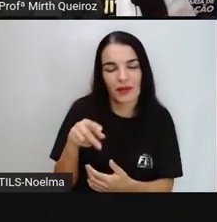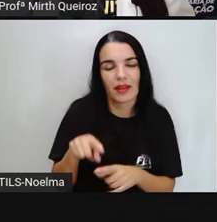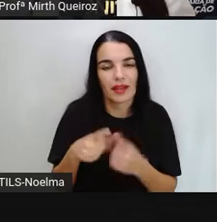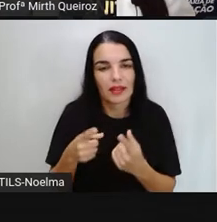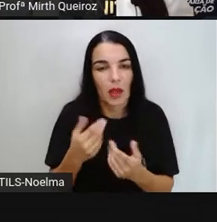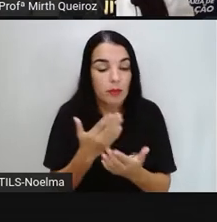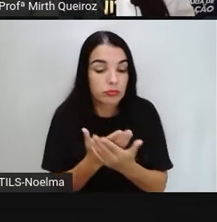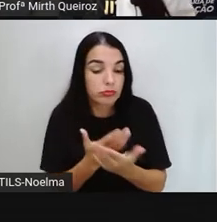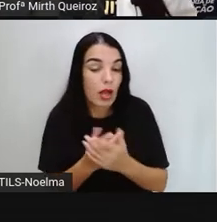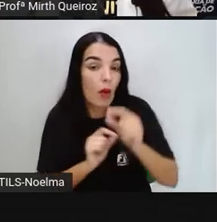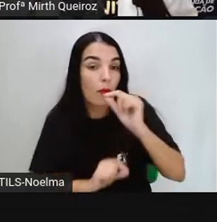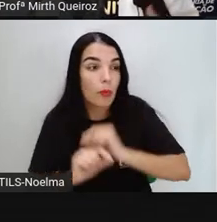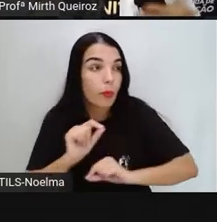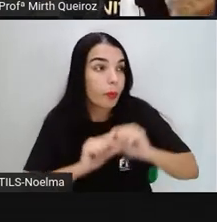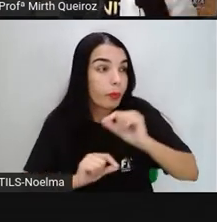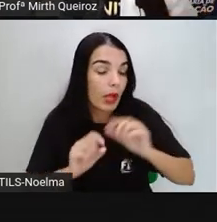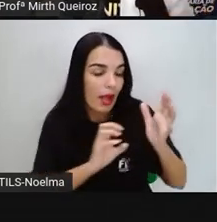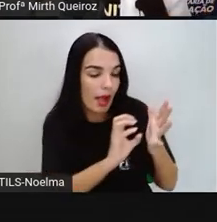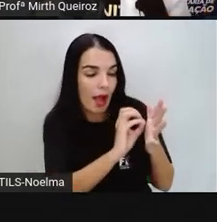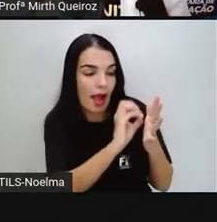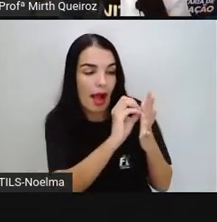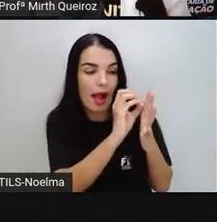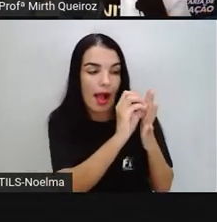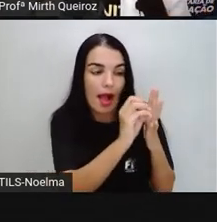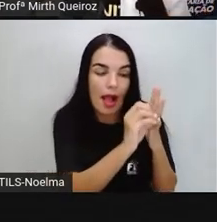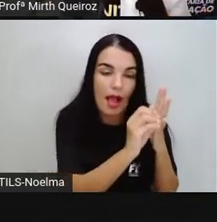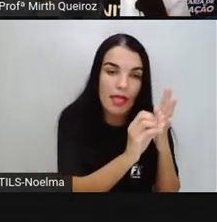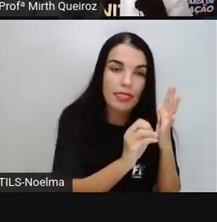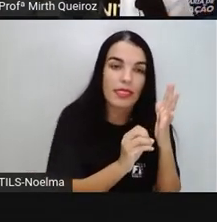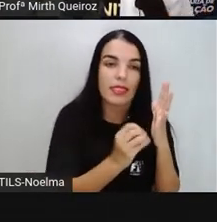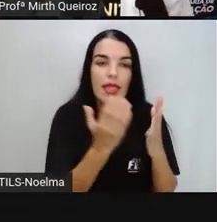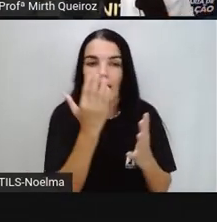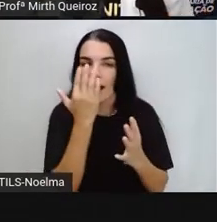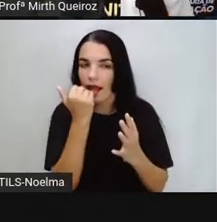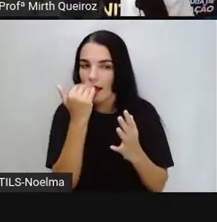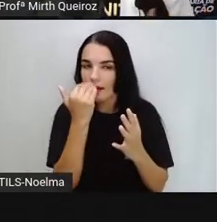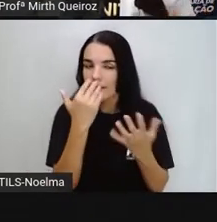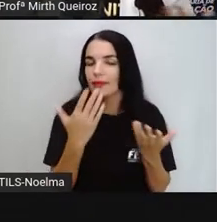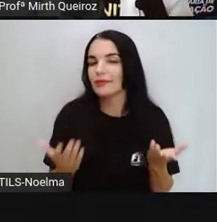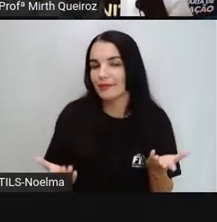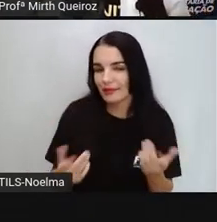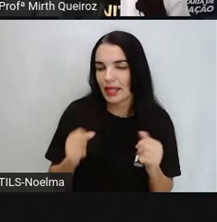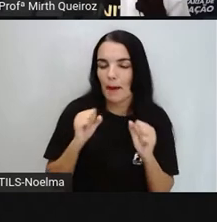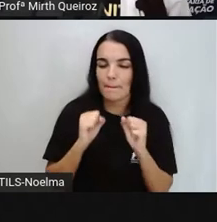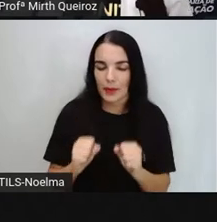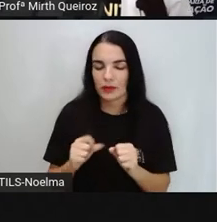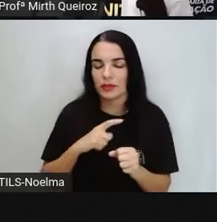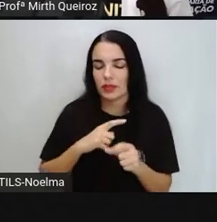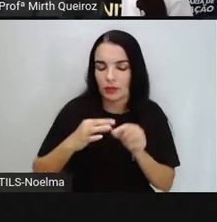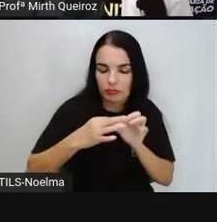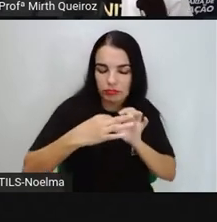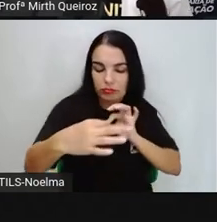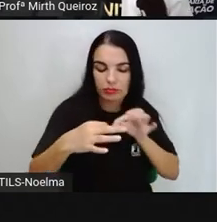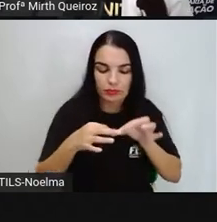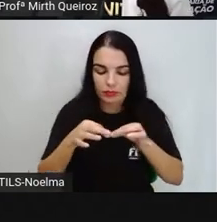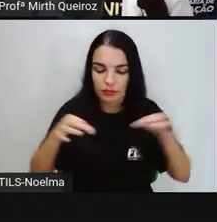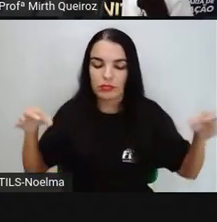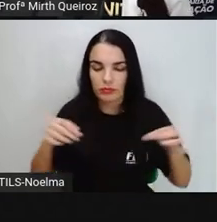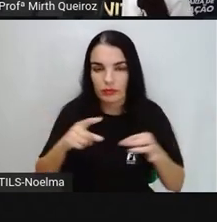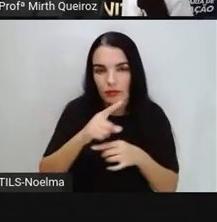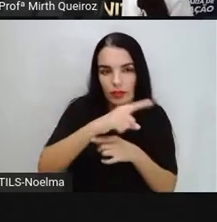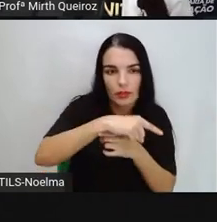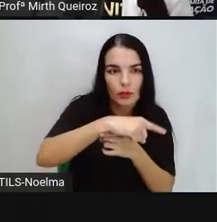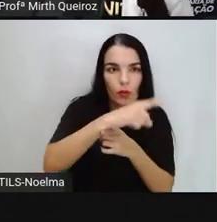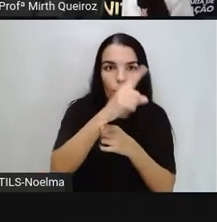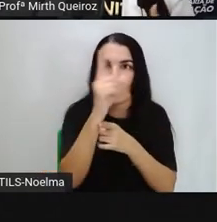estudar formas geométricas. A gente pode estudar ângulos. A gente pode estudar